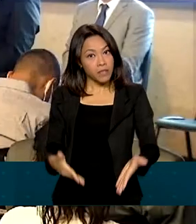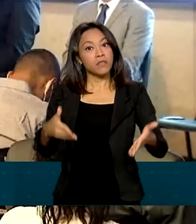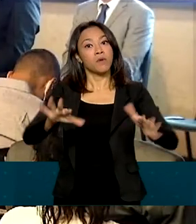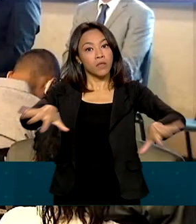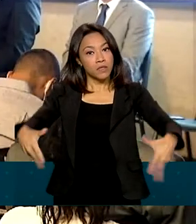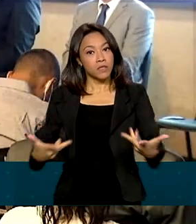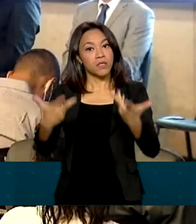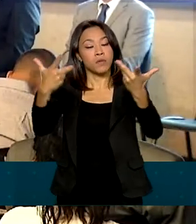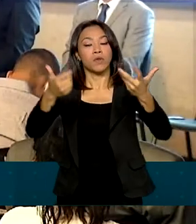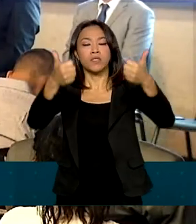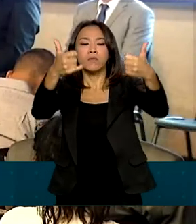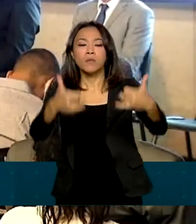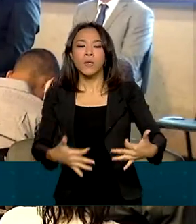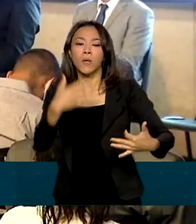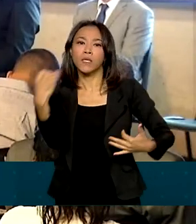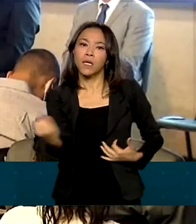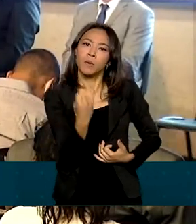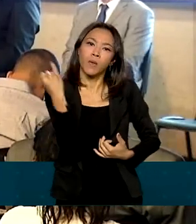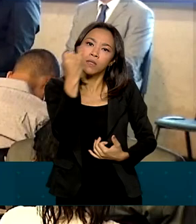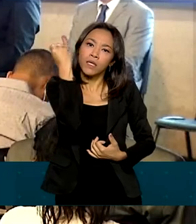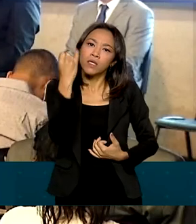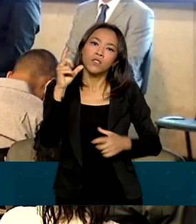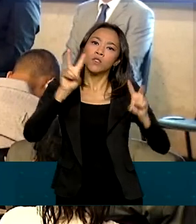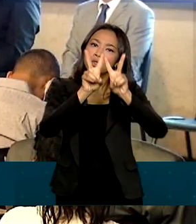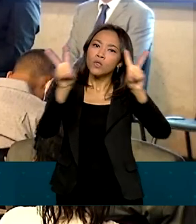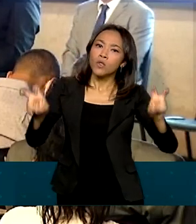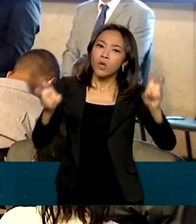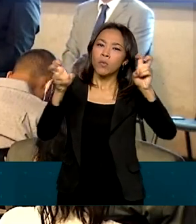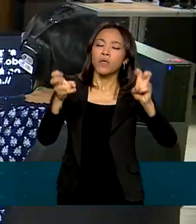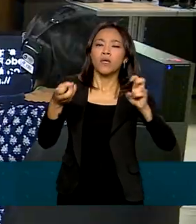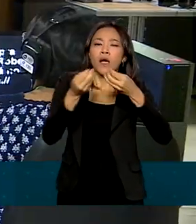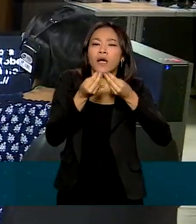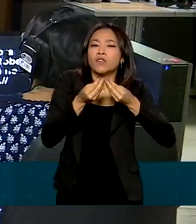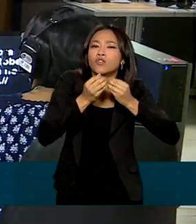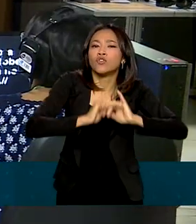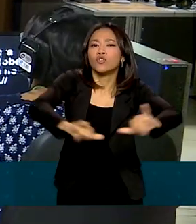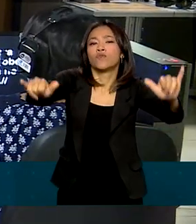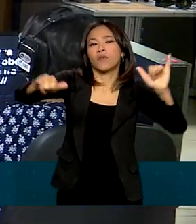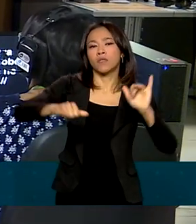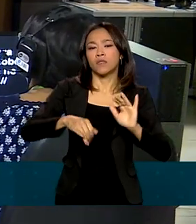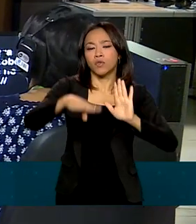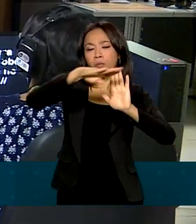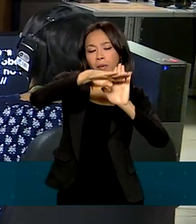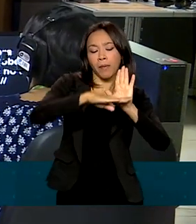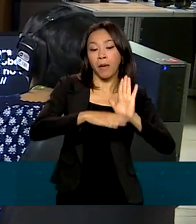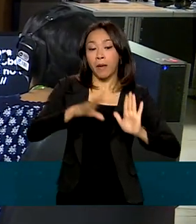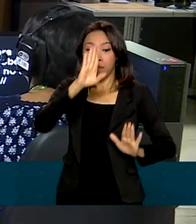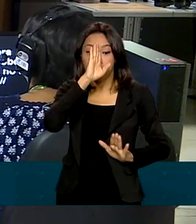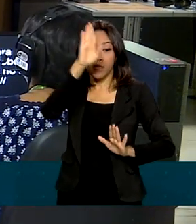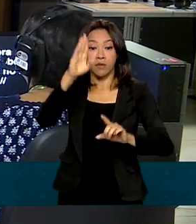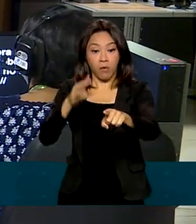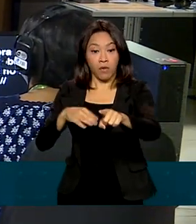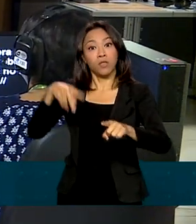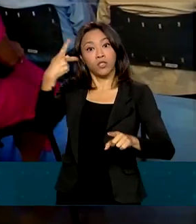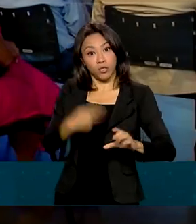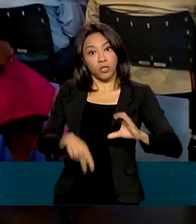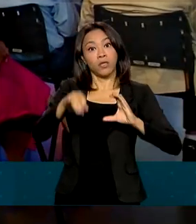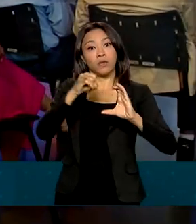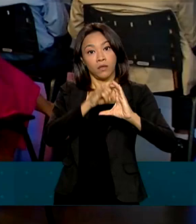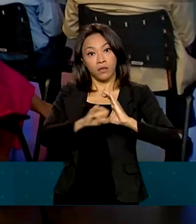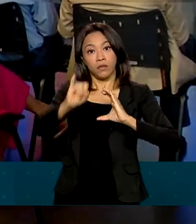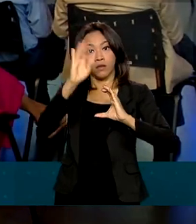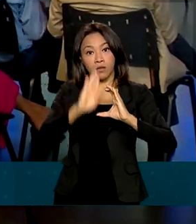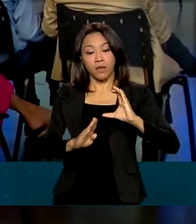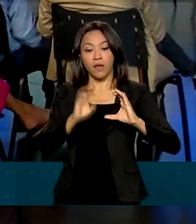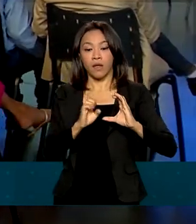importância do sinal digital para a difusão de conteúdos de qualidade, principalmente os produzidos pela EBC, pela